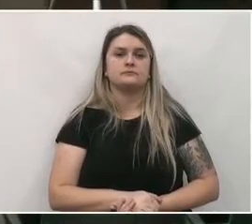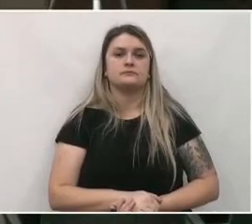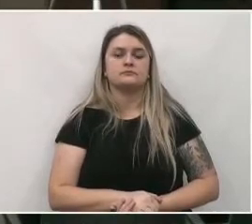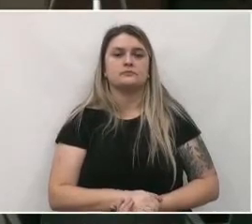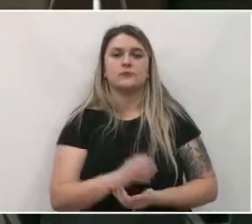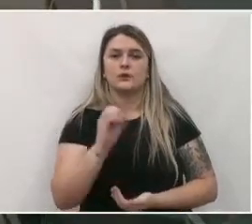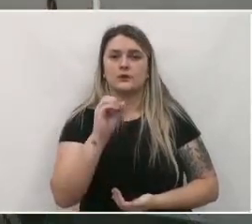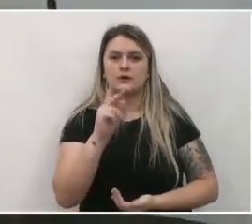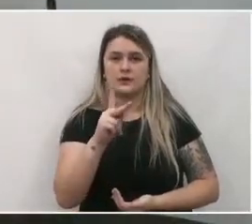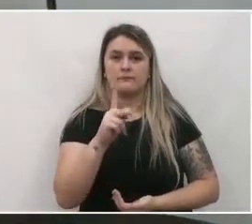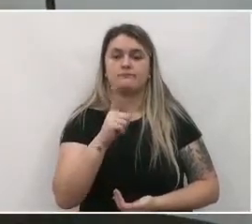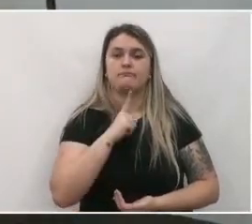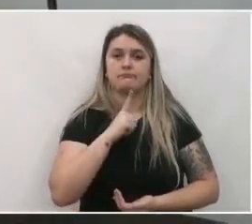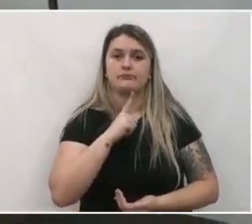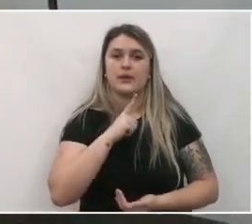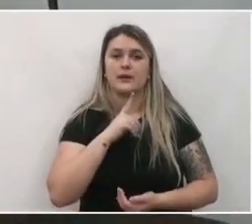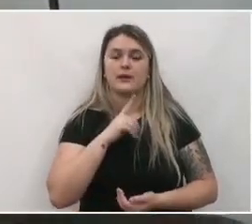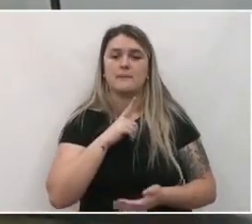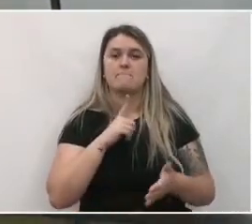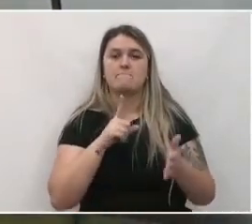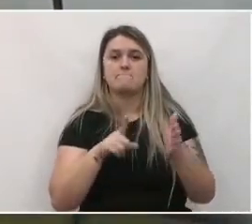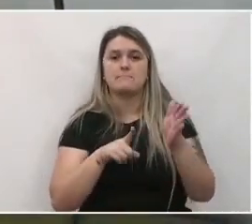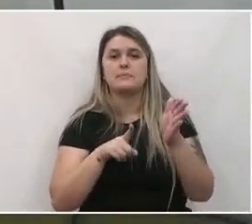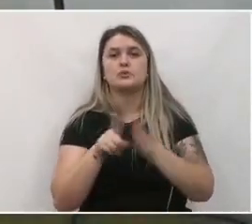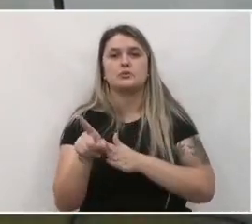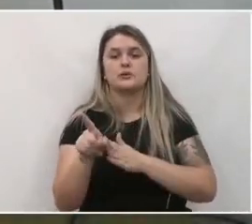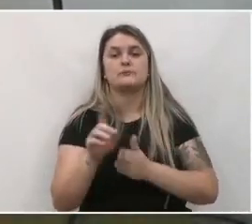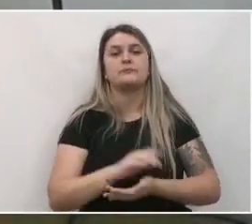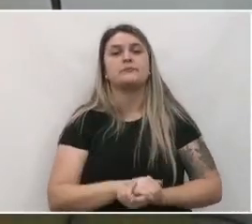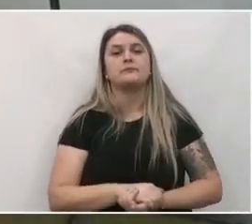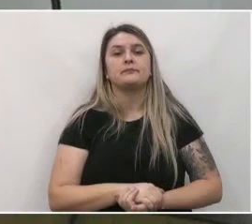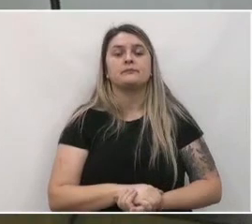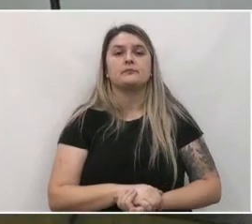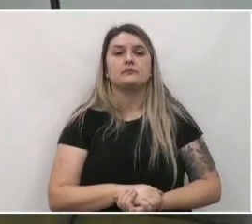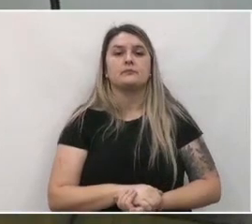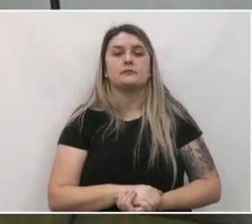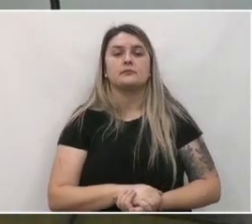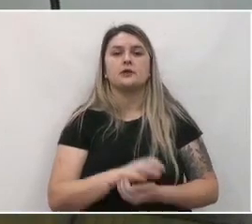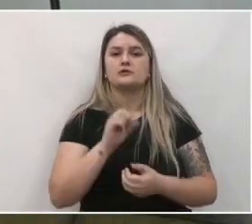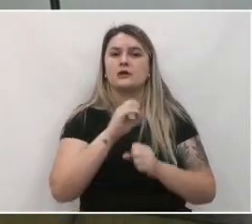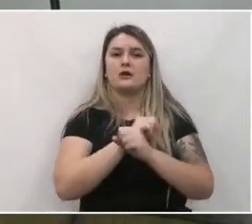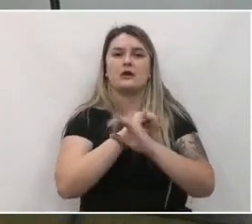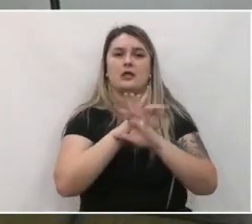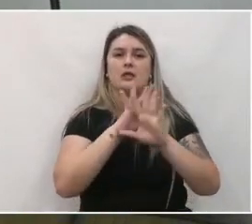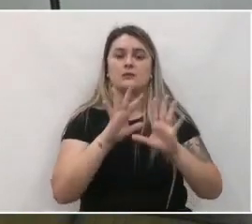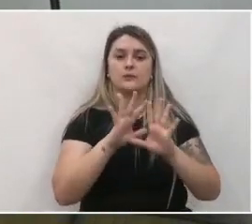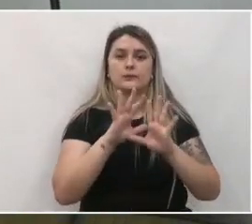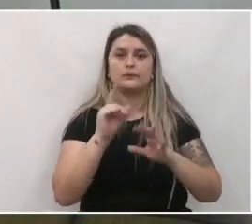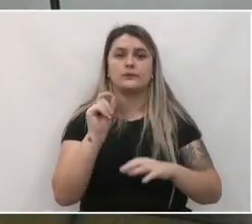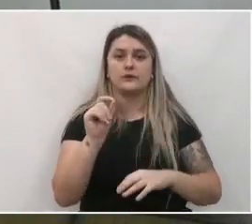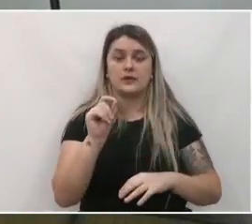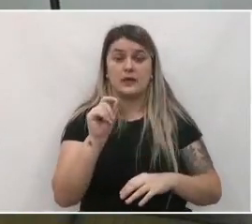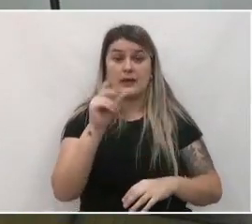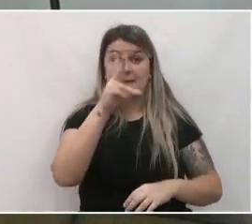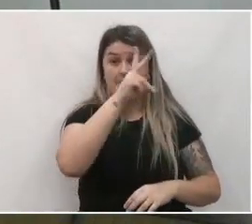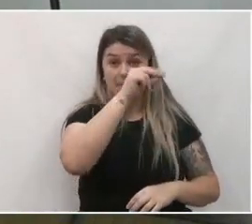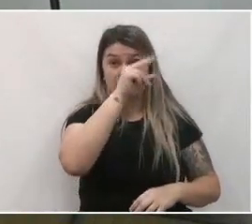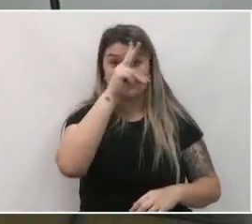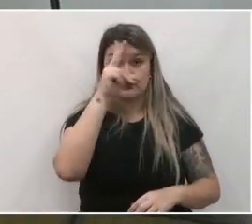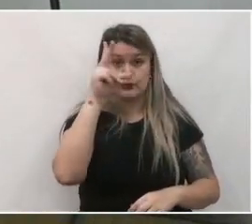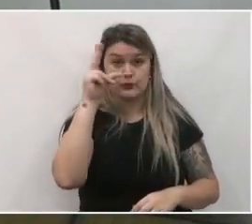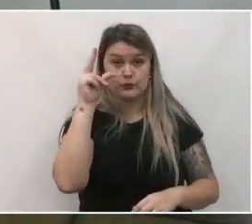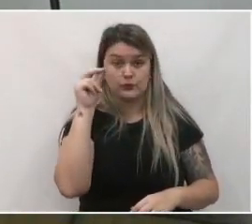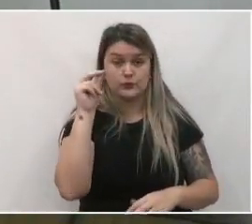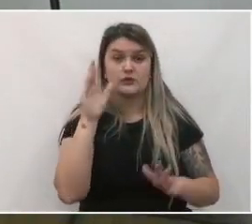Ok. Surgiu mais um questionamento. Só para esclarecer anteriormente que a prefeitura já